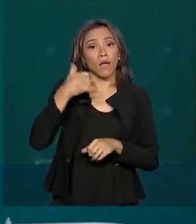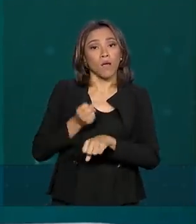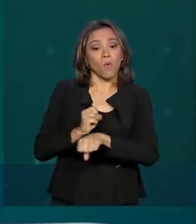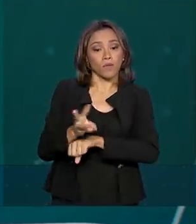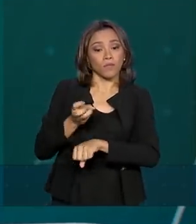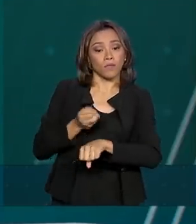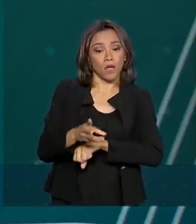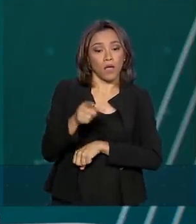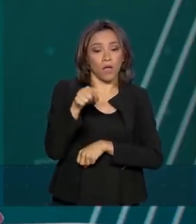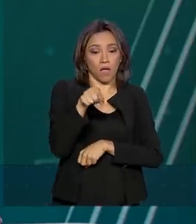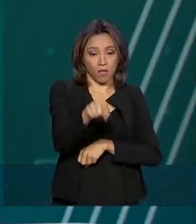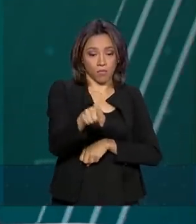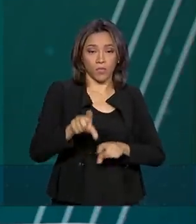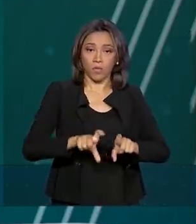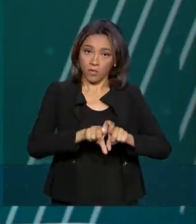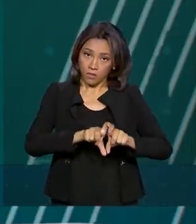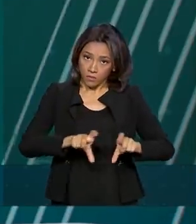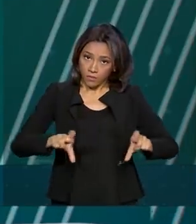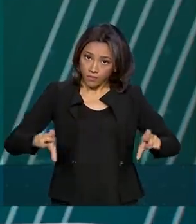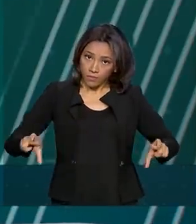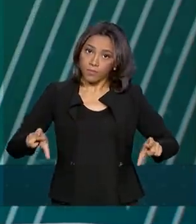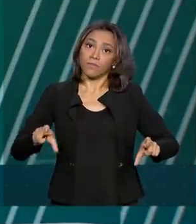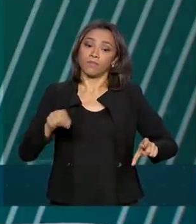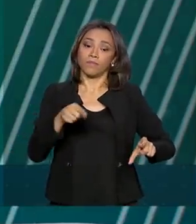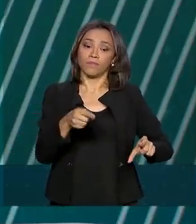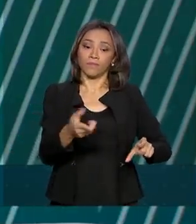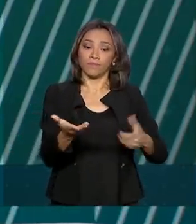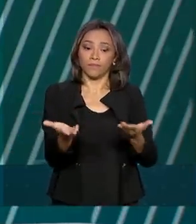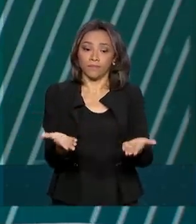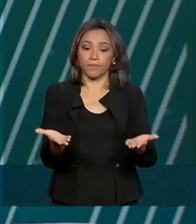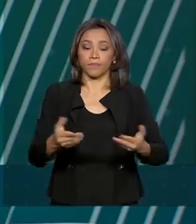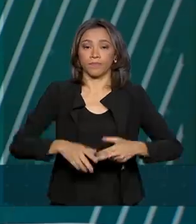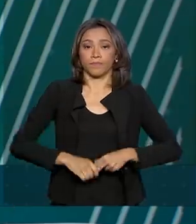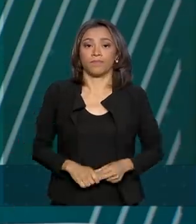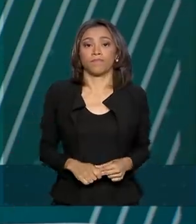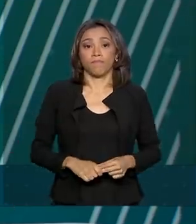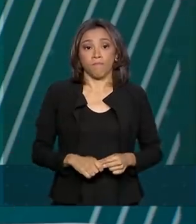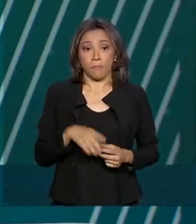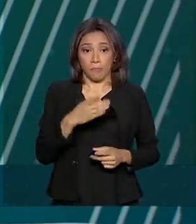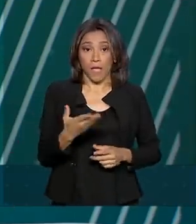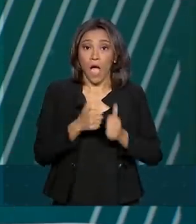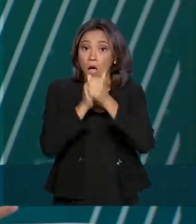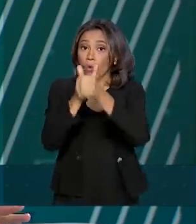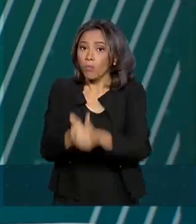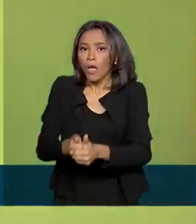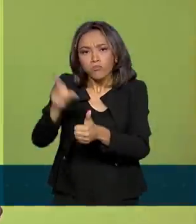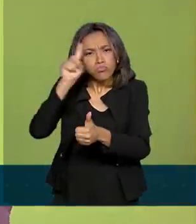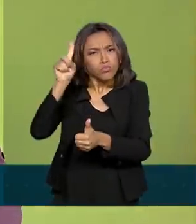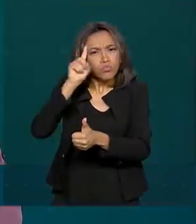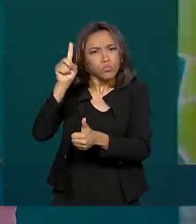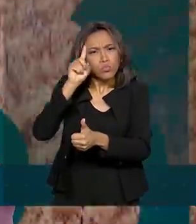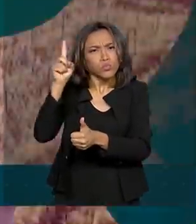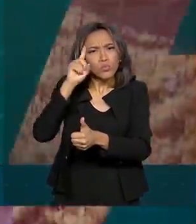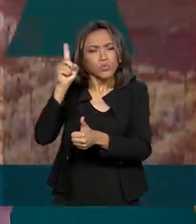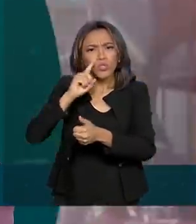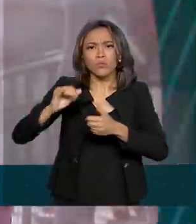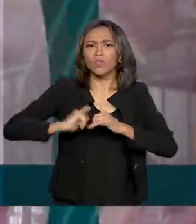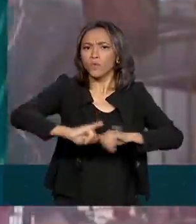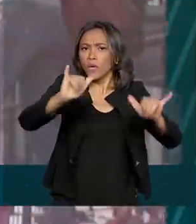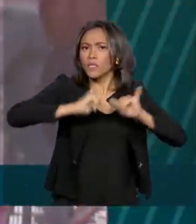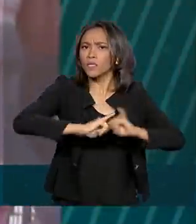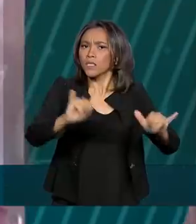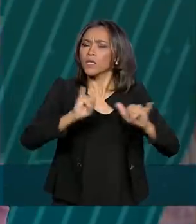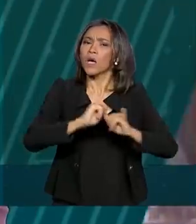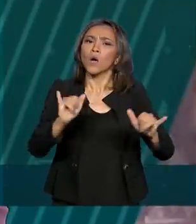61992894640. Para acompanhar diariamente o boletim do coronavírus,